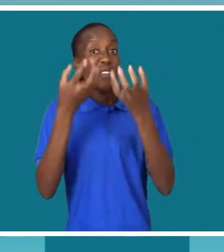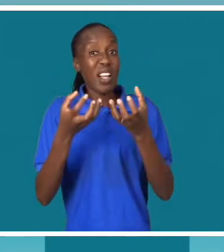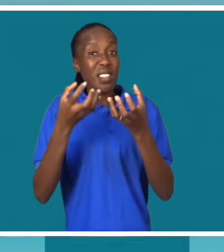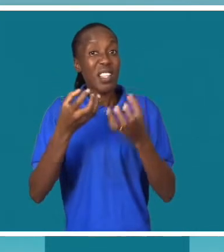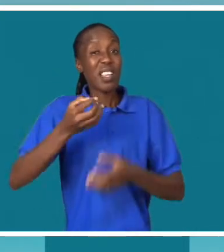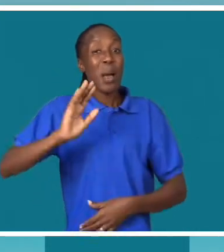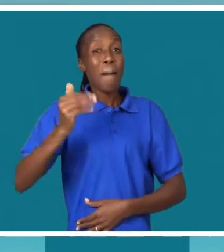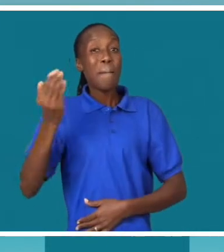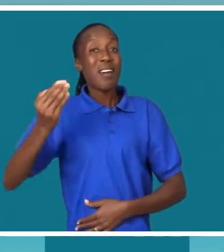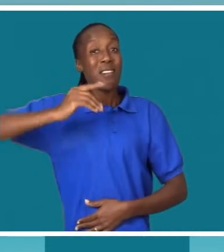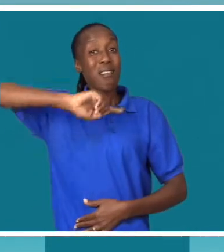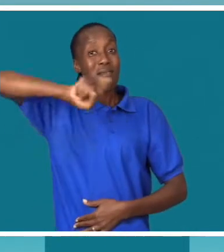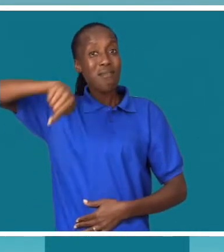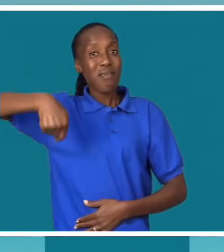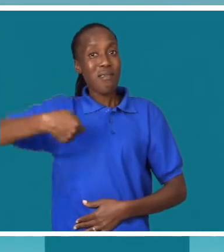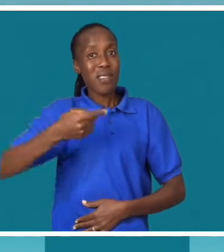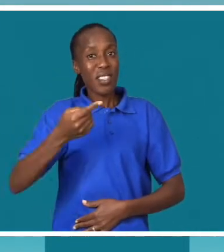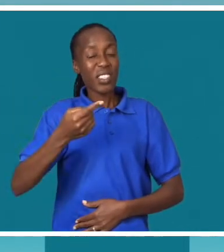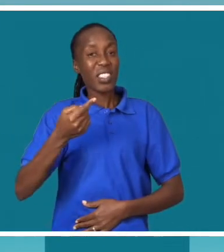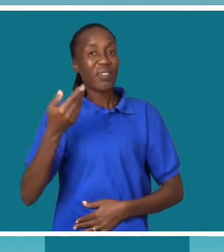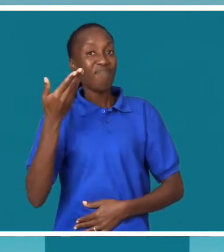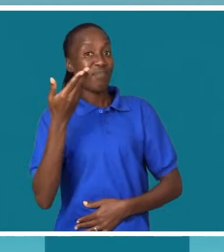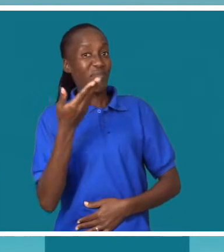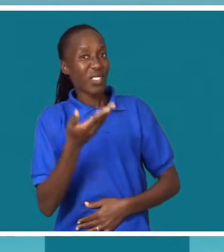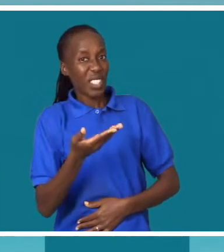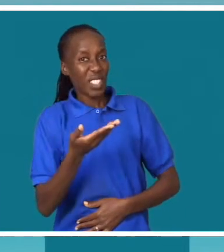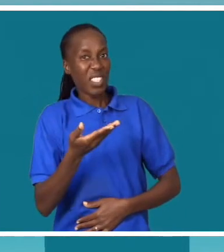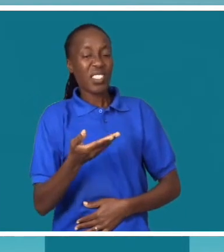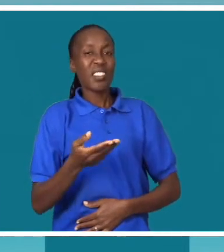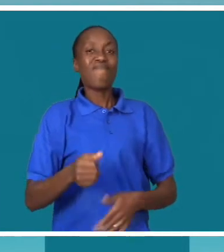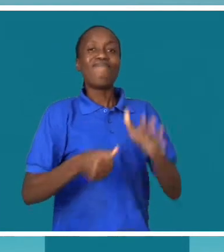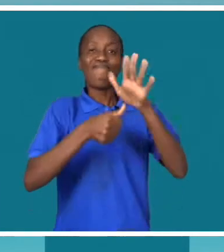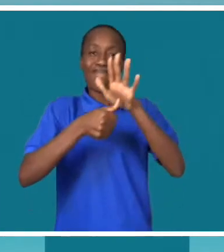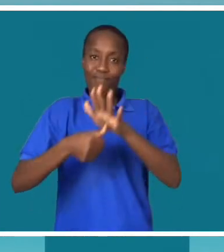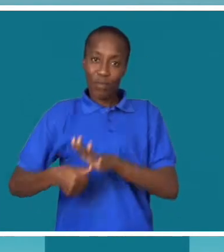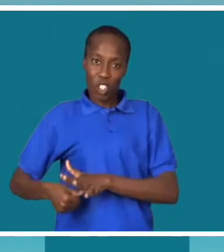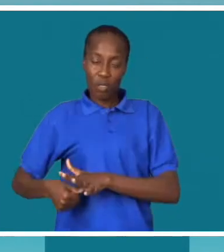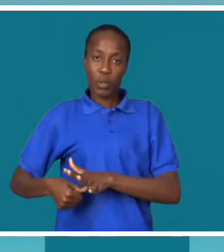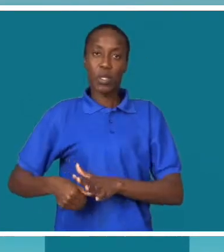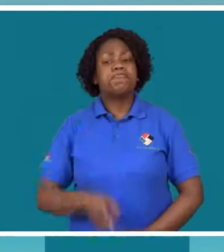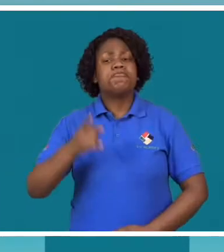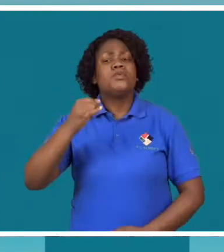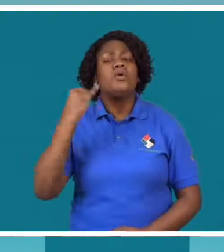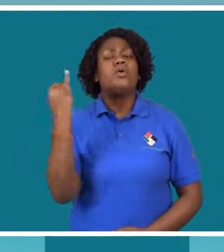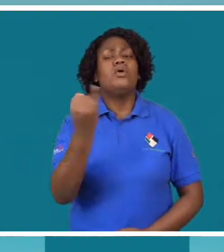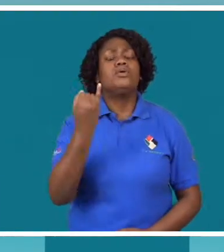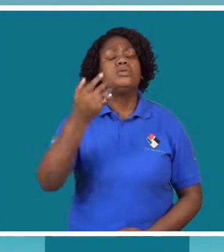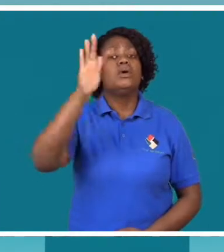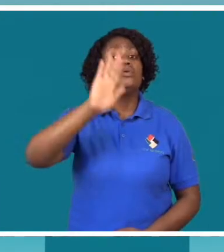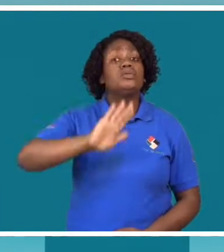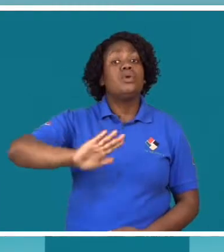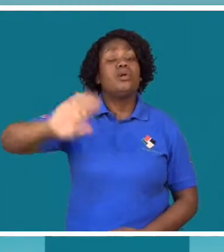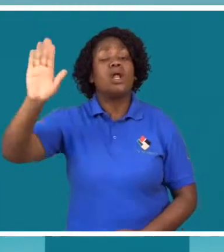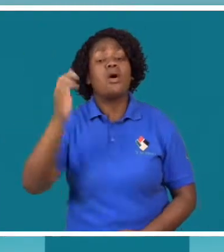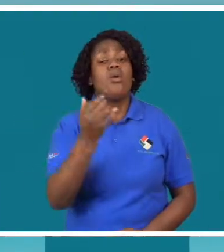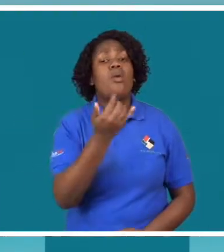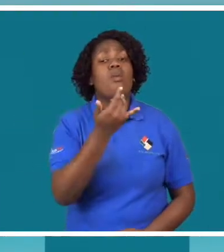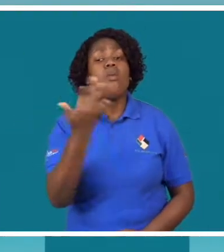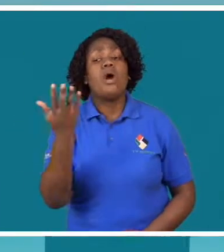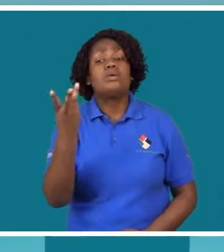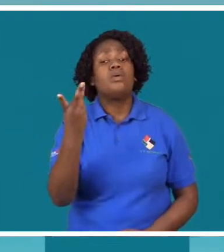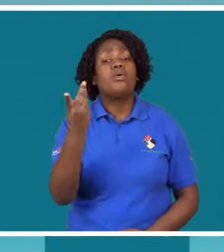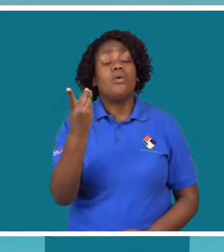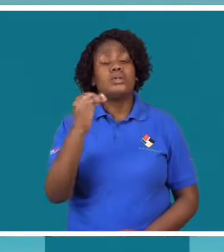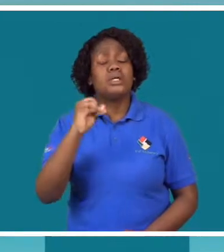convidado, para nós, consideramos isto, fomos excluídos. O censo